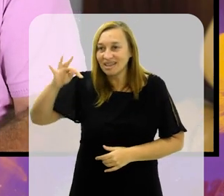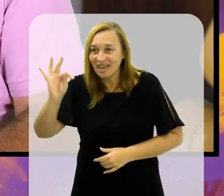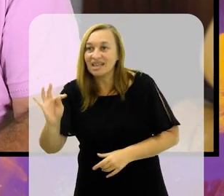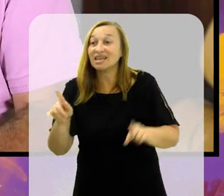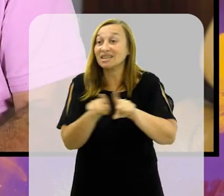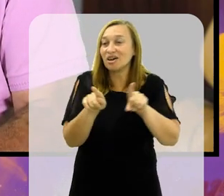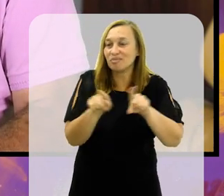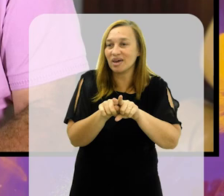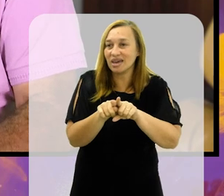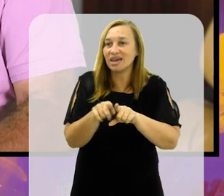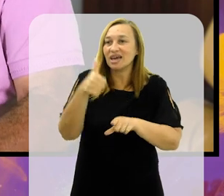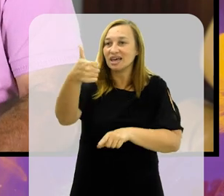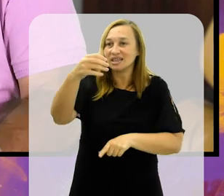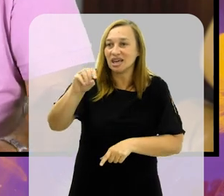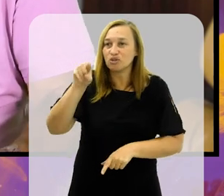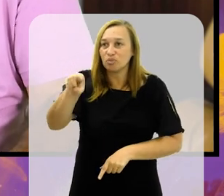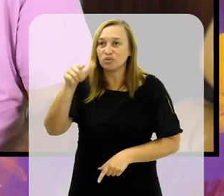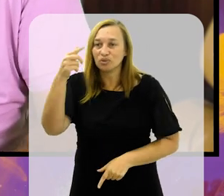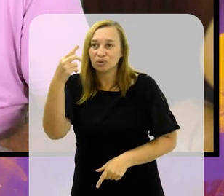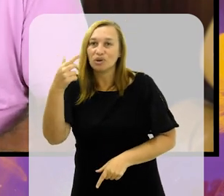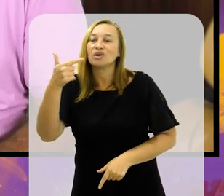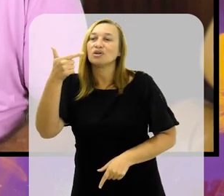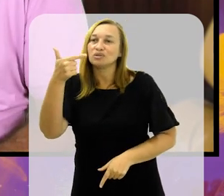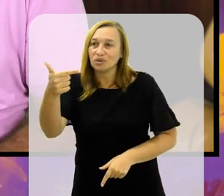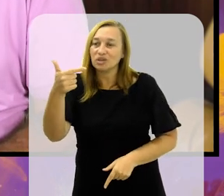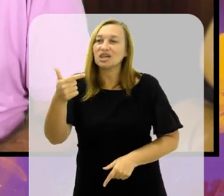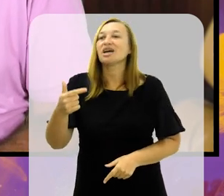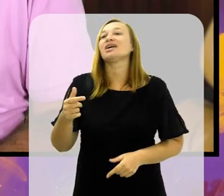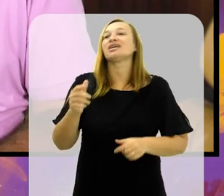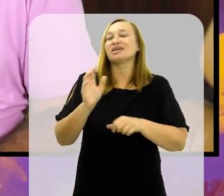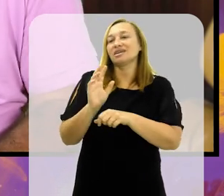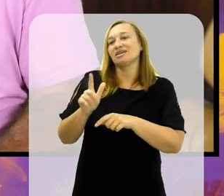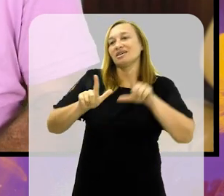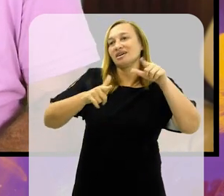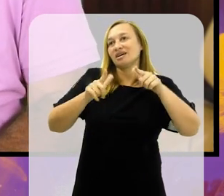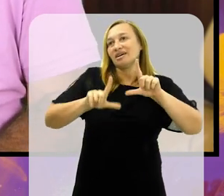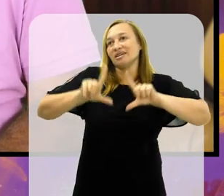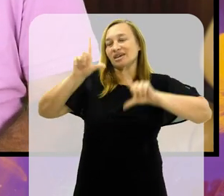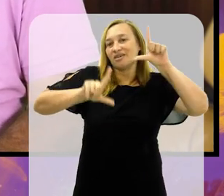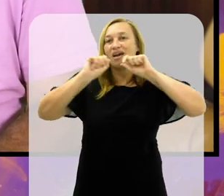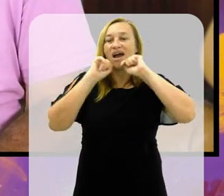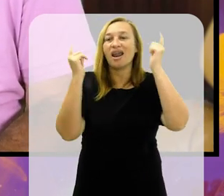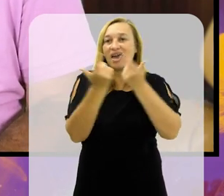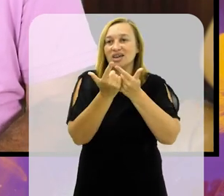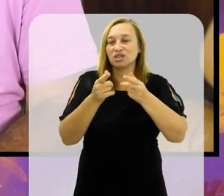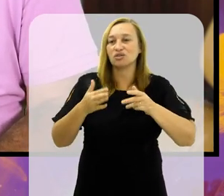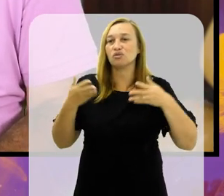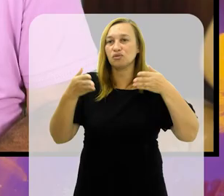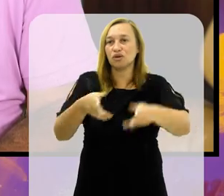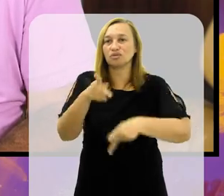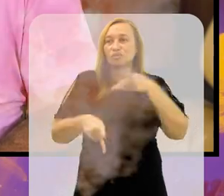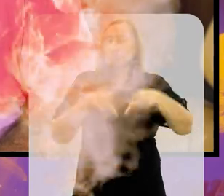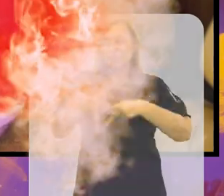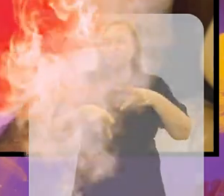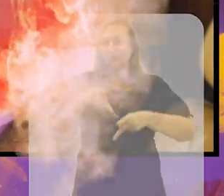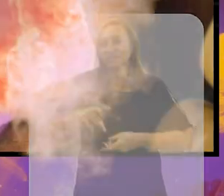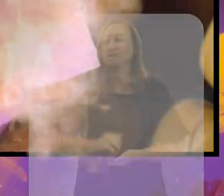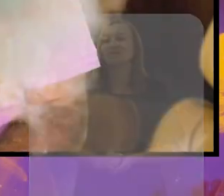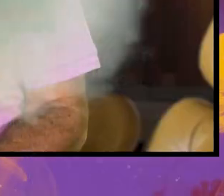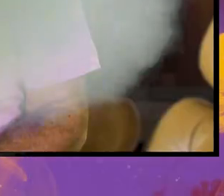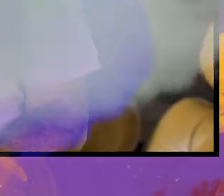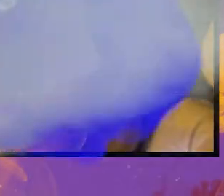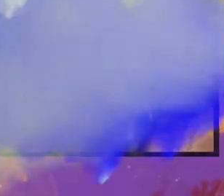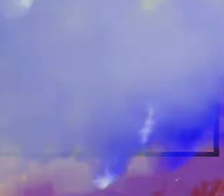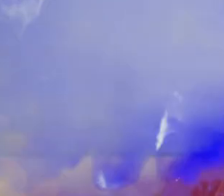12 da NET e também na TV aberta no canal 10.2. TV Alerge, o canal do povo.